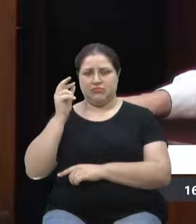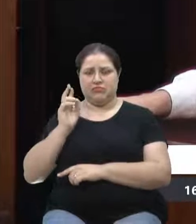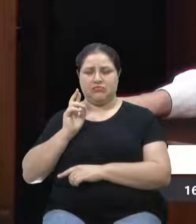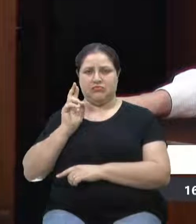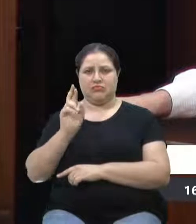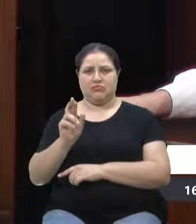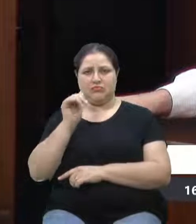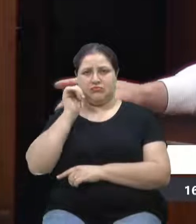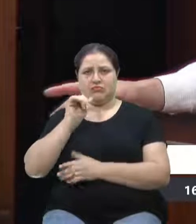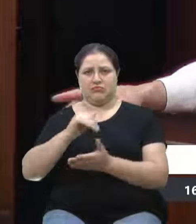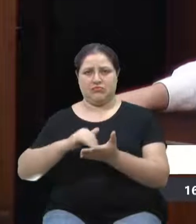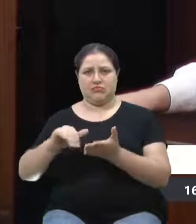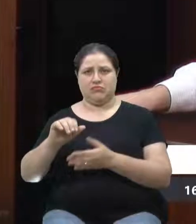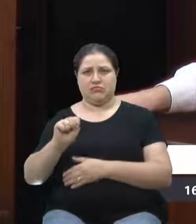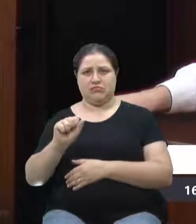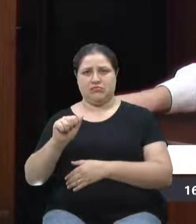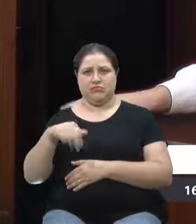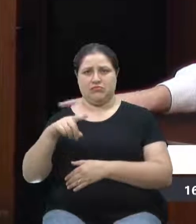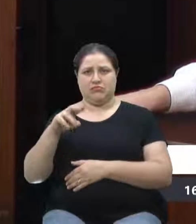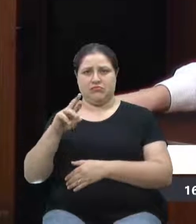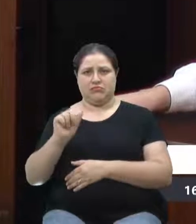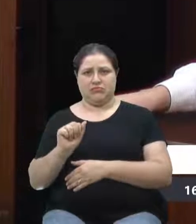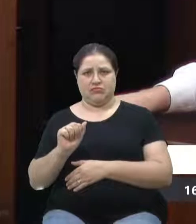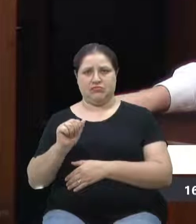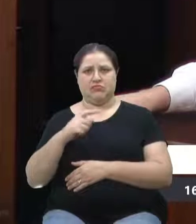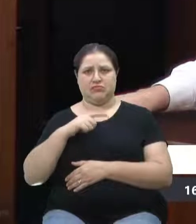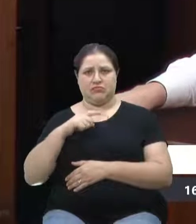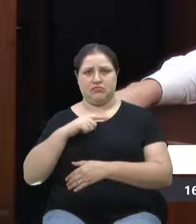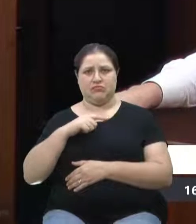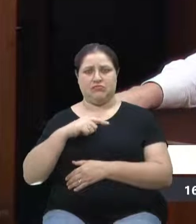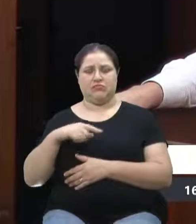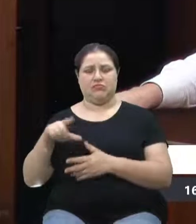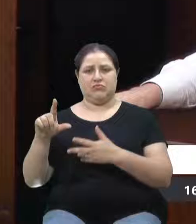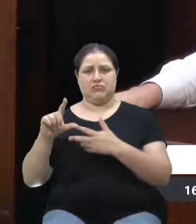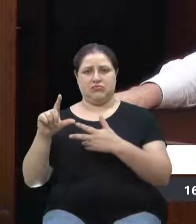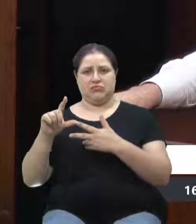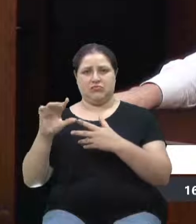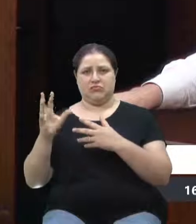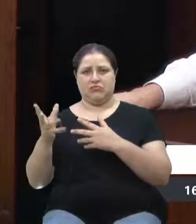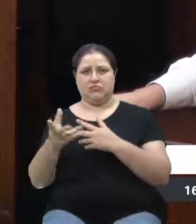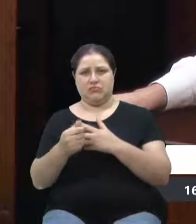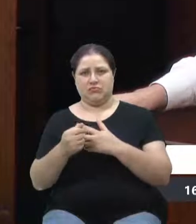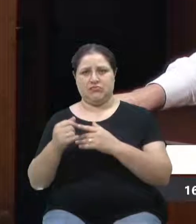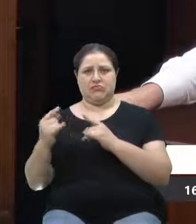Nós tínhamos o Poder Legislativo, diversas entidades foram convidadas.